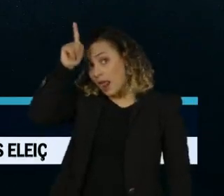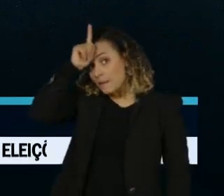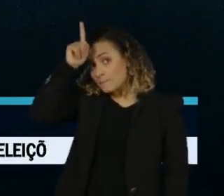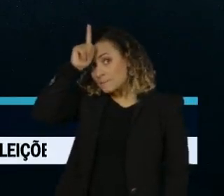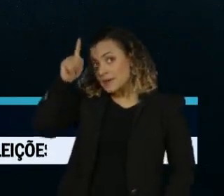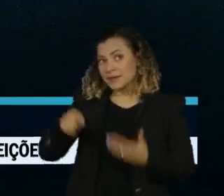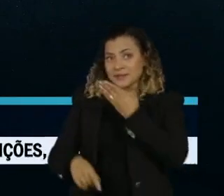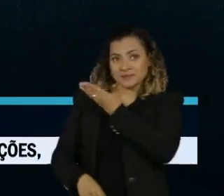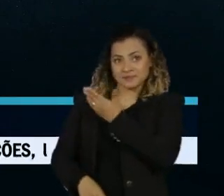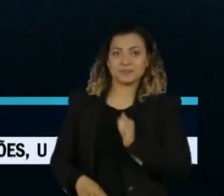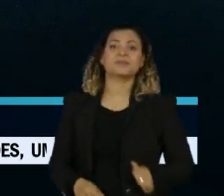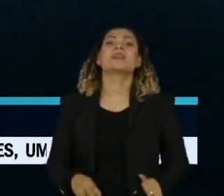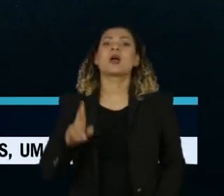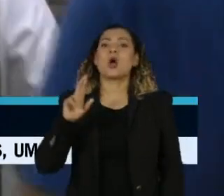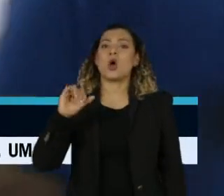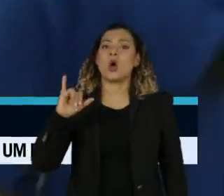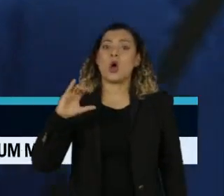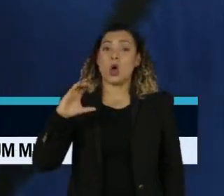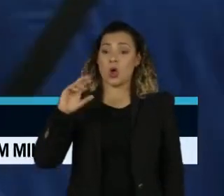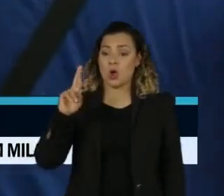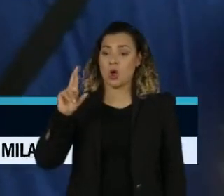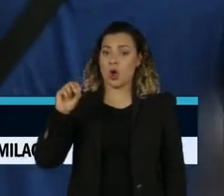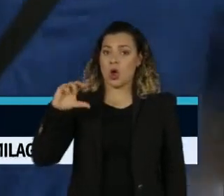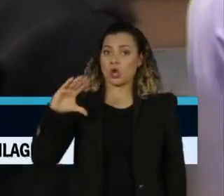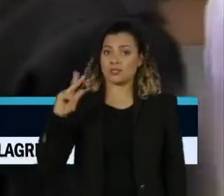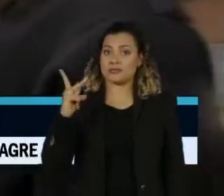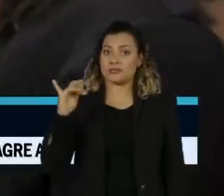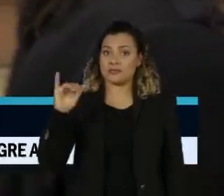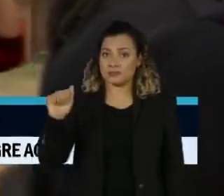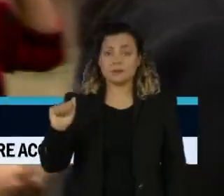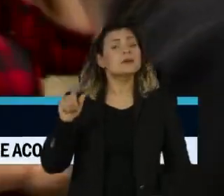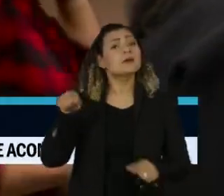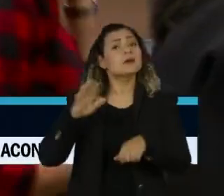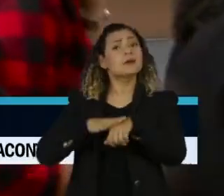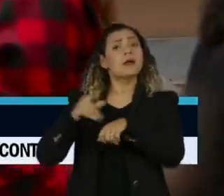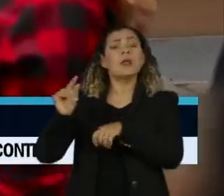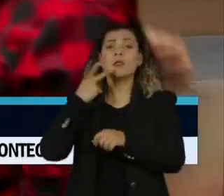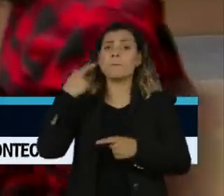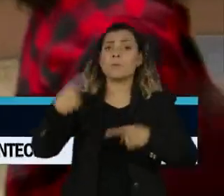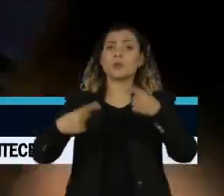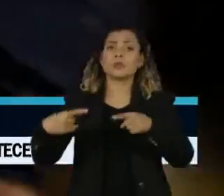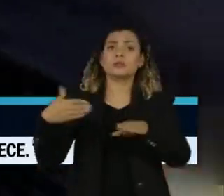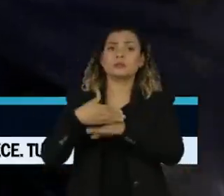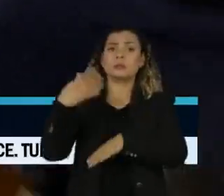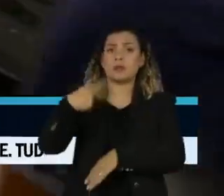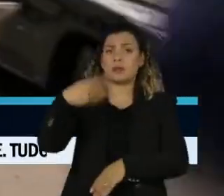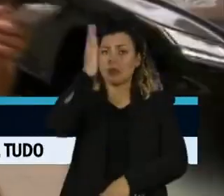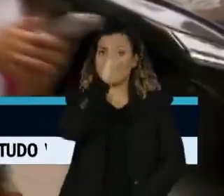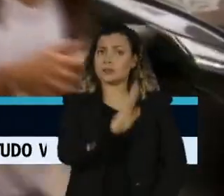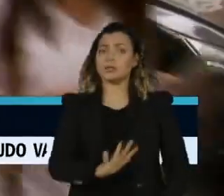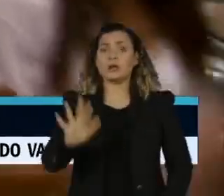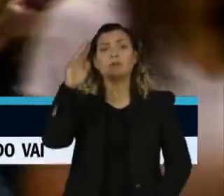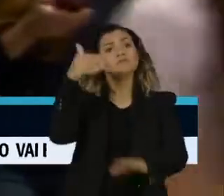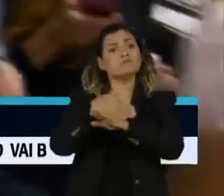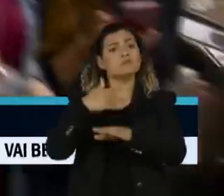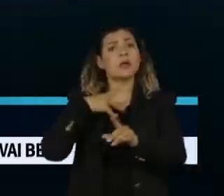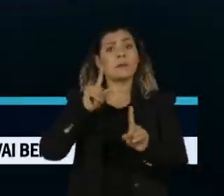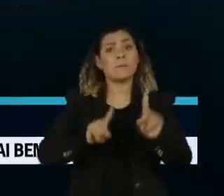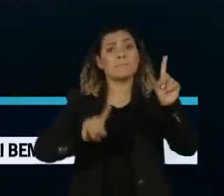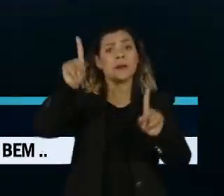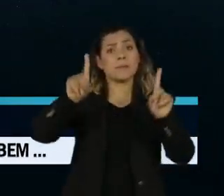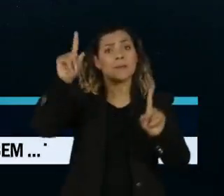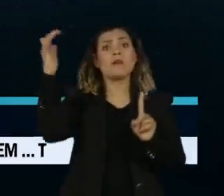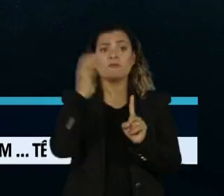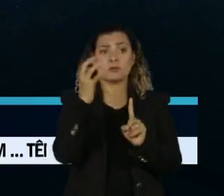conferencista Jovinha Rocha acredita que o brasileiro esteja mais engajado com a política nacional, mas vê outros fatores para a disparada.